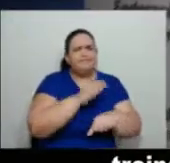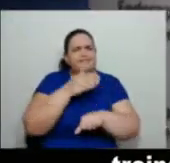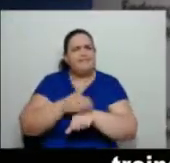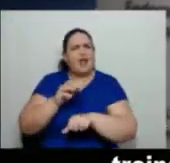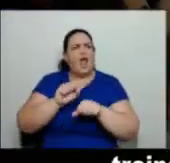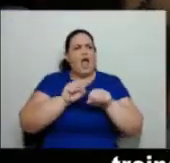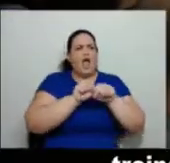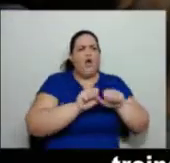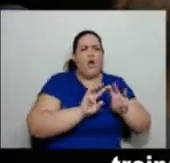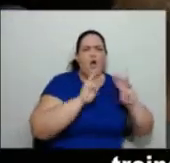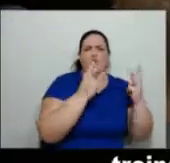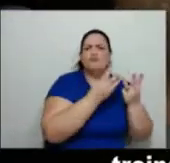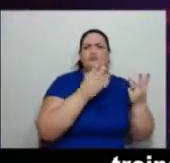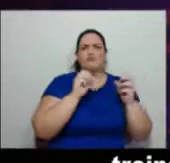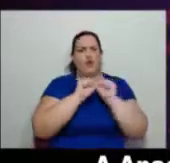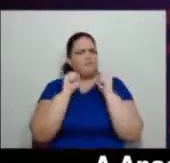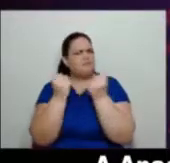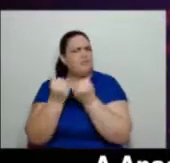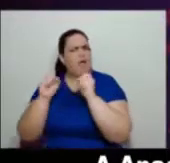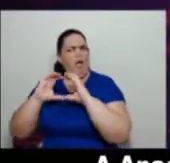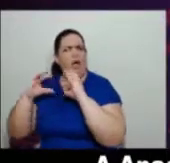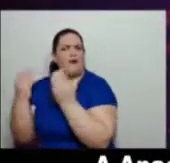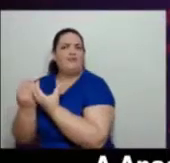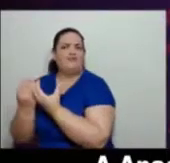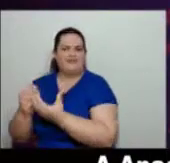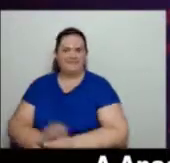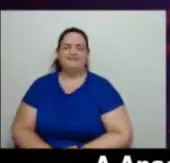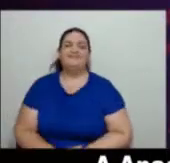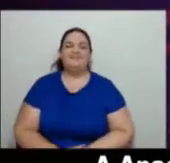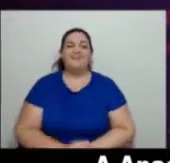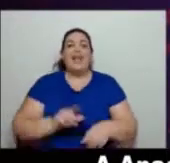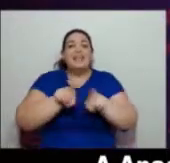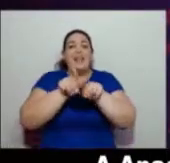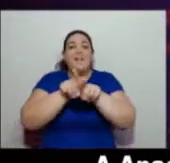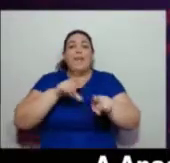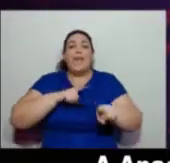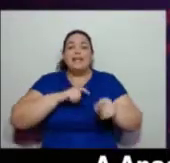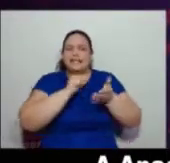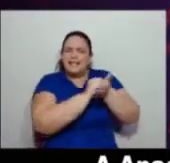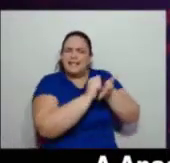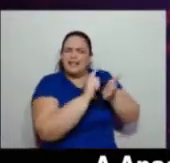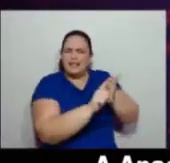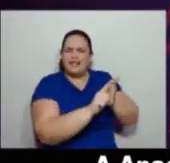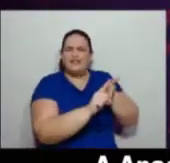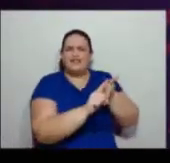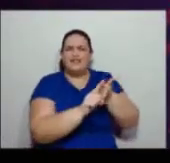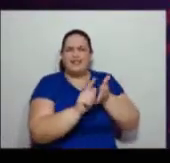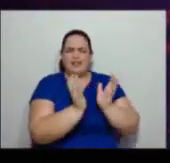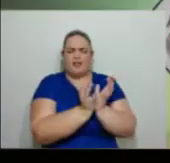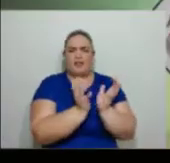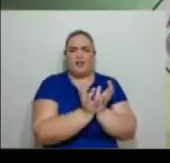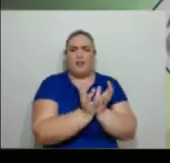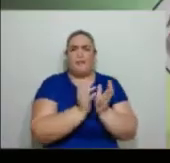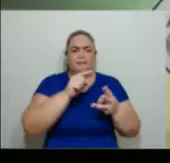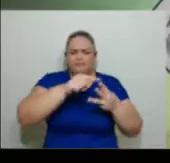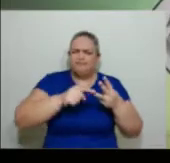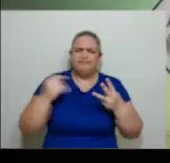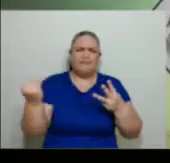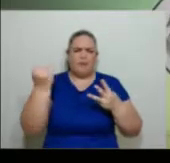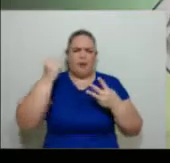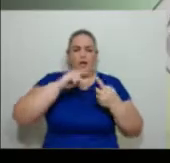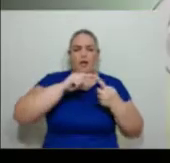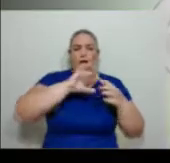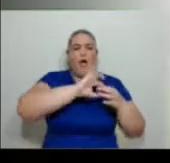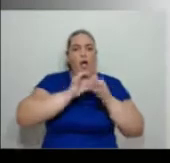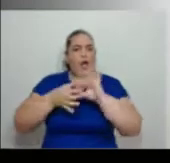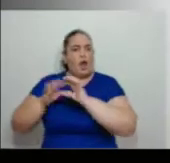seminários e congressos. A APAIS possui em seu calendário três grandes eventos. As Olimpíadas Especiais das